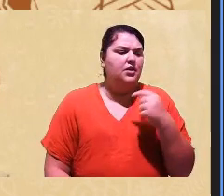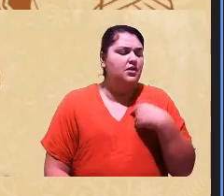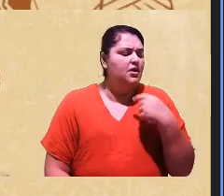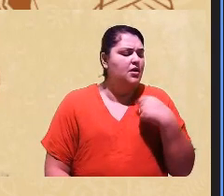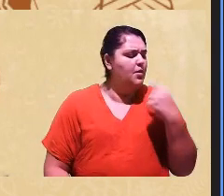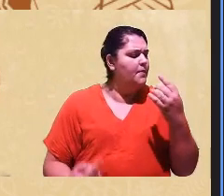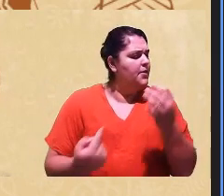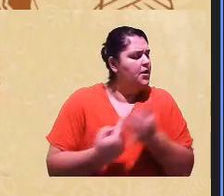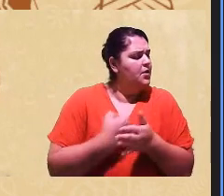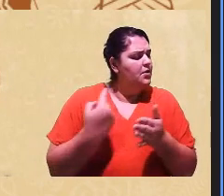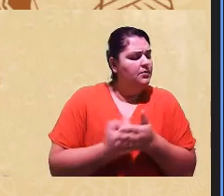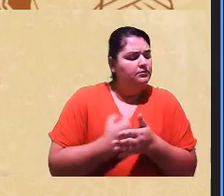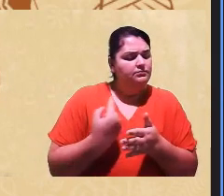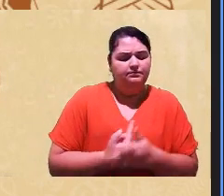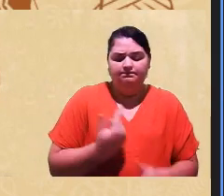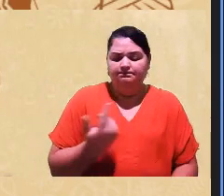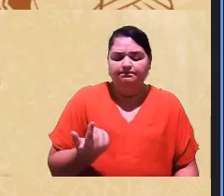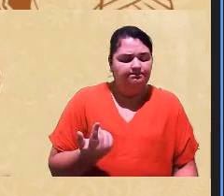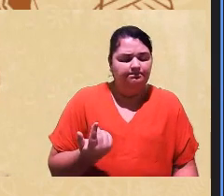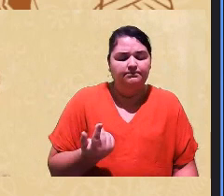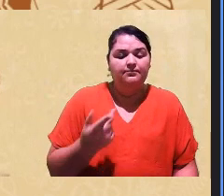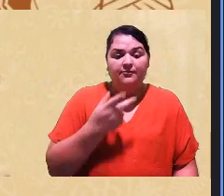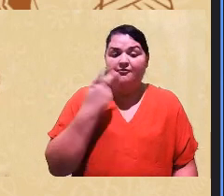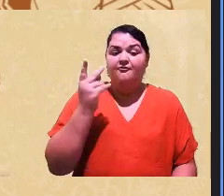dessa falta